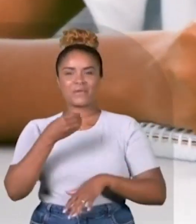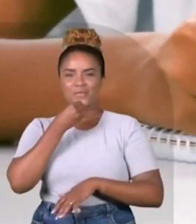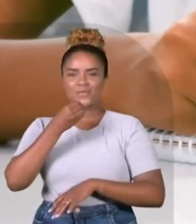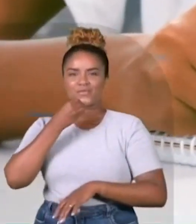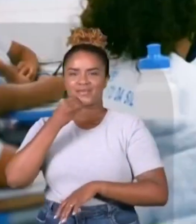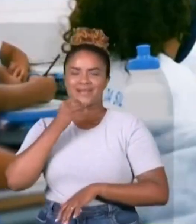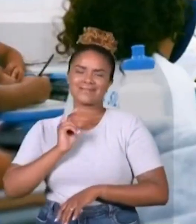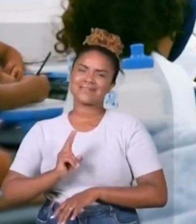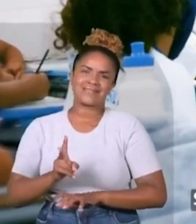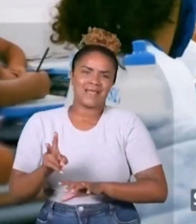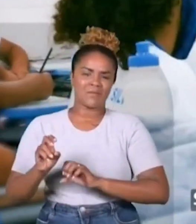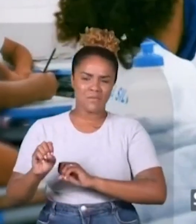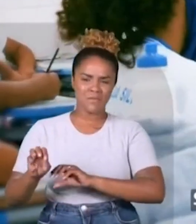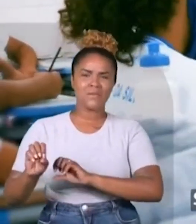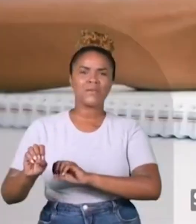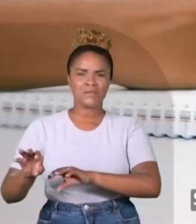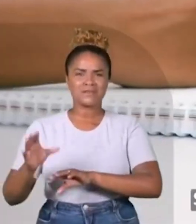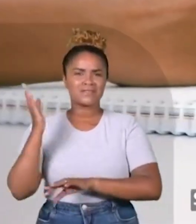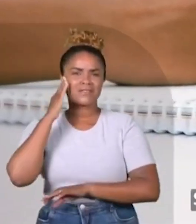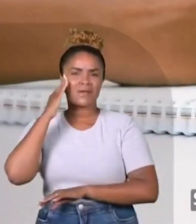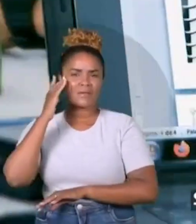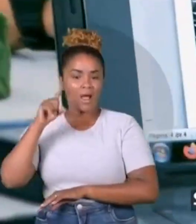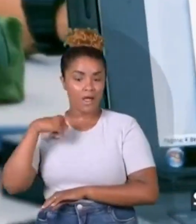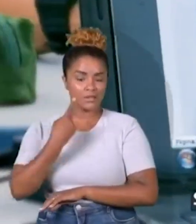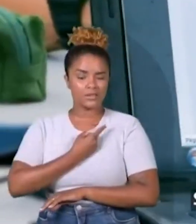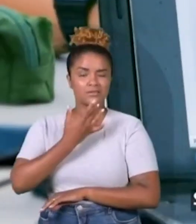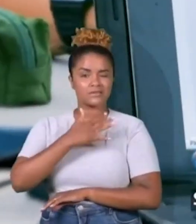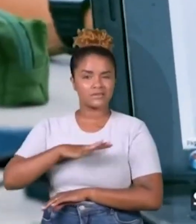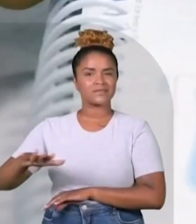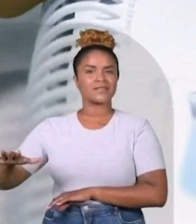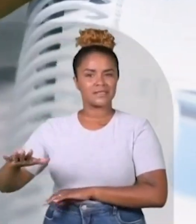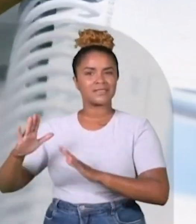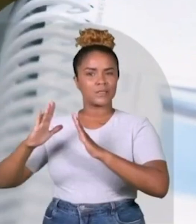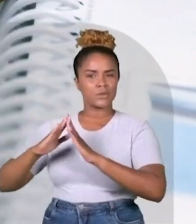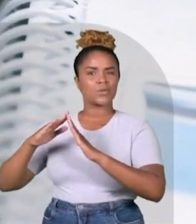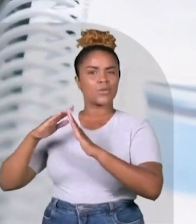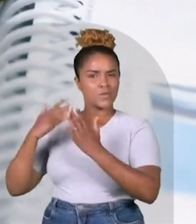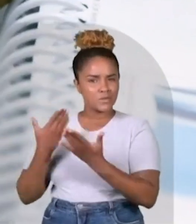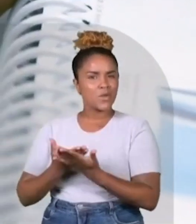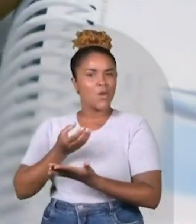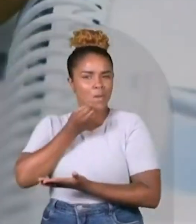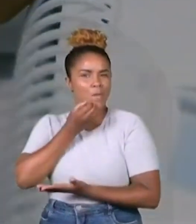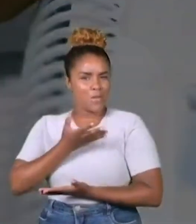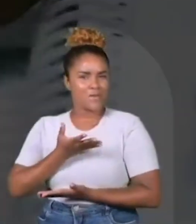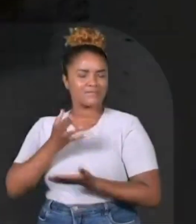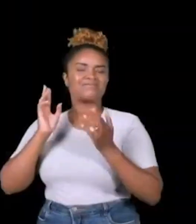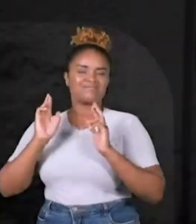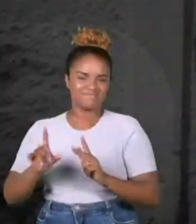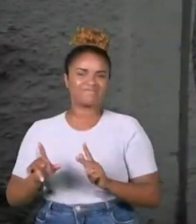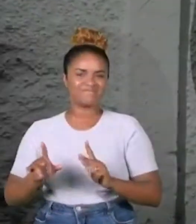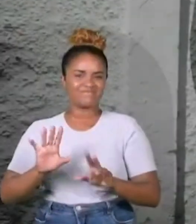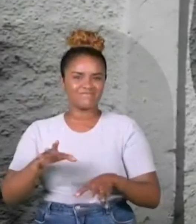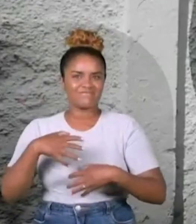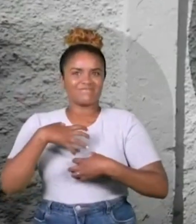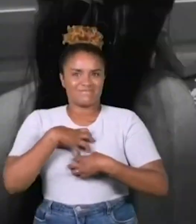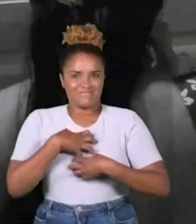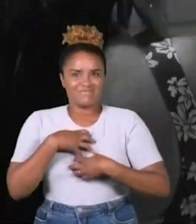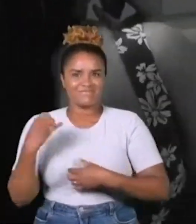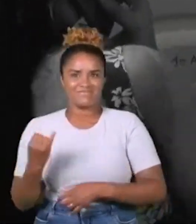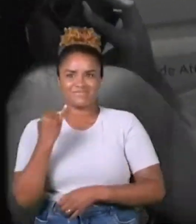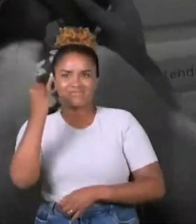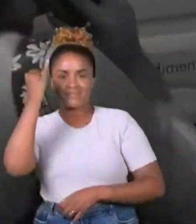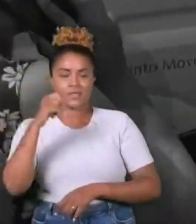oportunidades vêm com a educação. Saber que as nossas crianças estão numa boa escola faz toda a diferença. 60